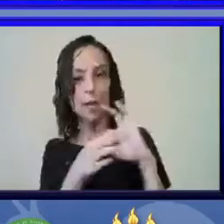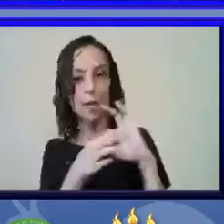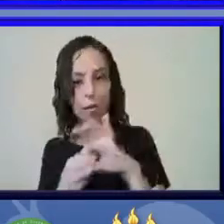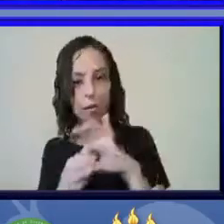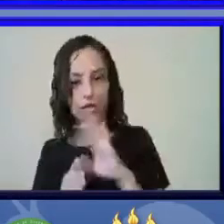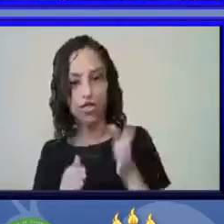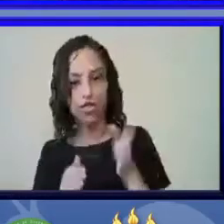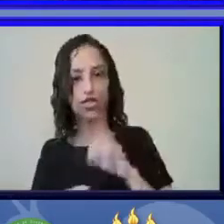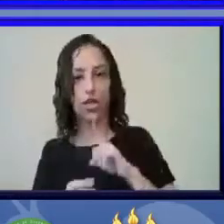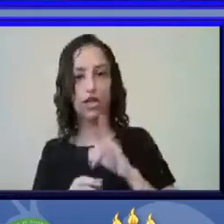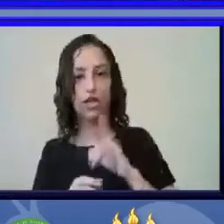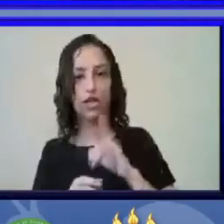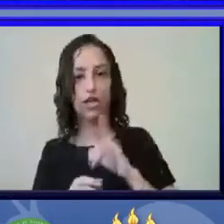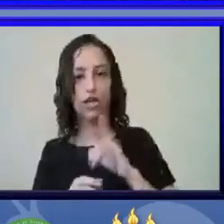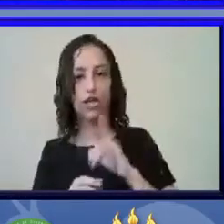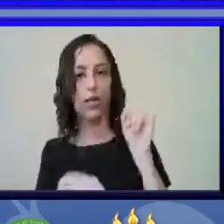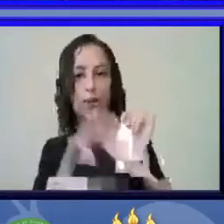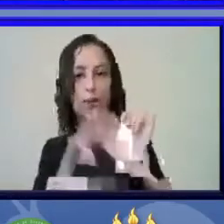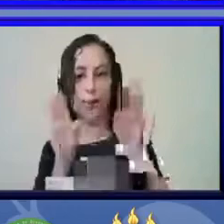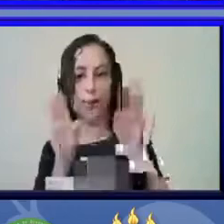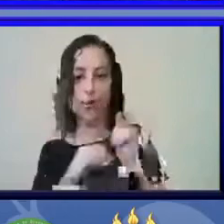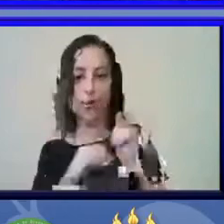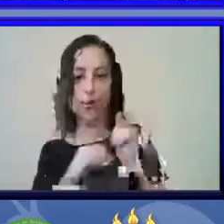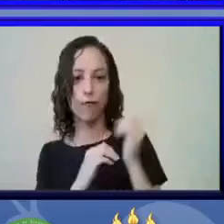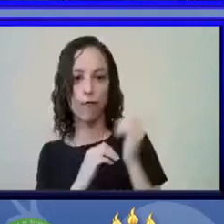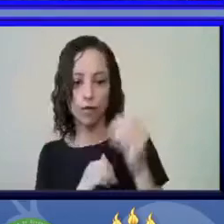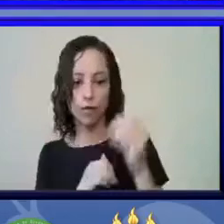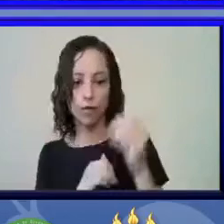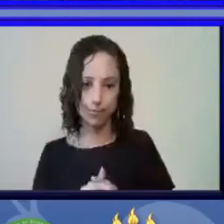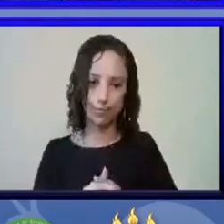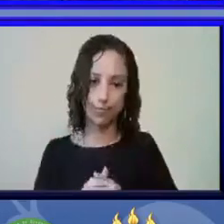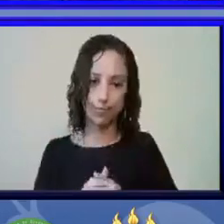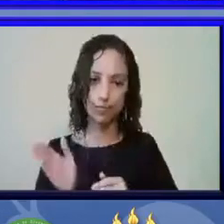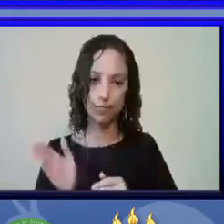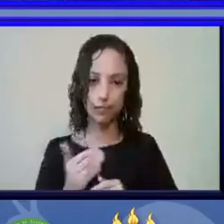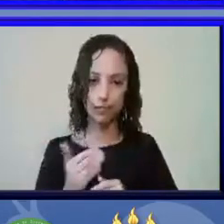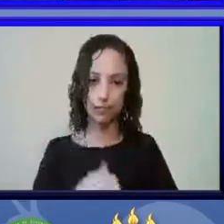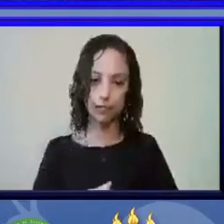depositadas em museus estrangeiros. Próximo.